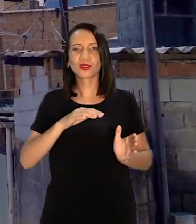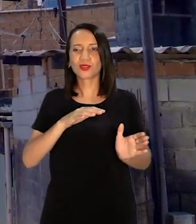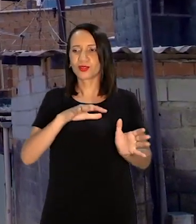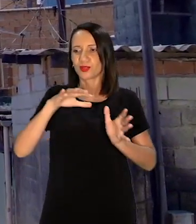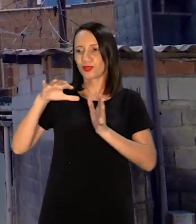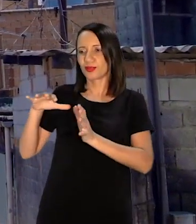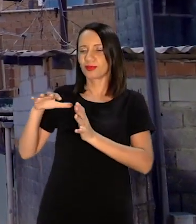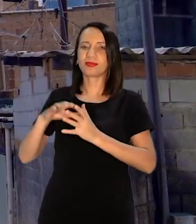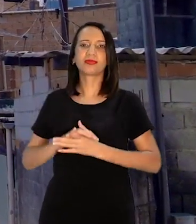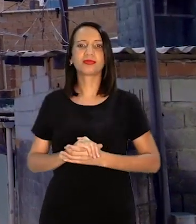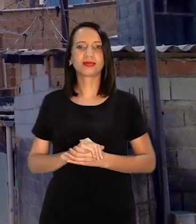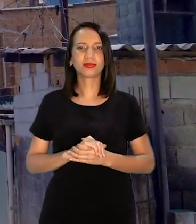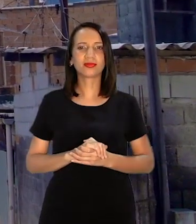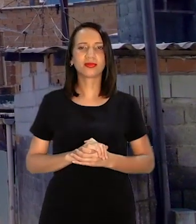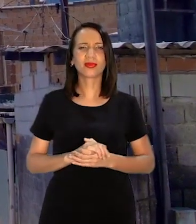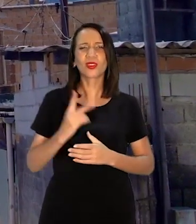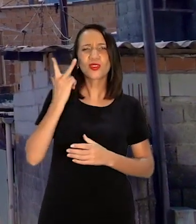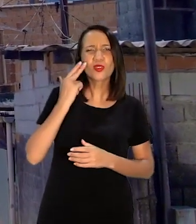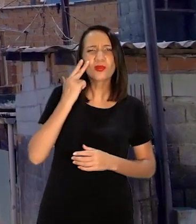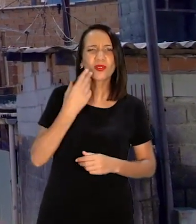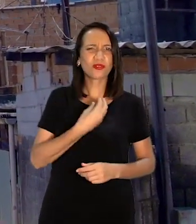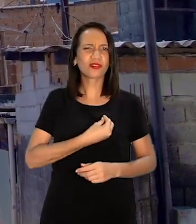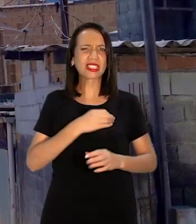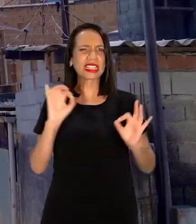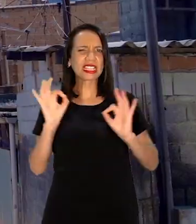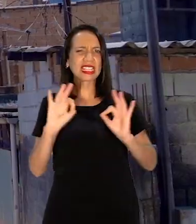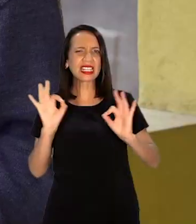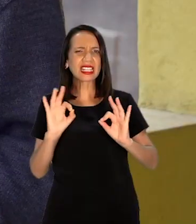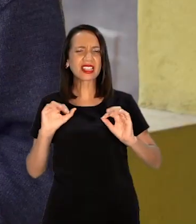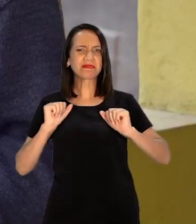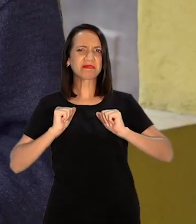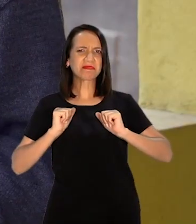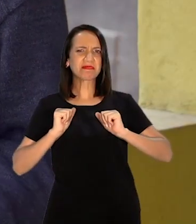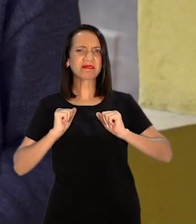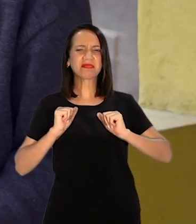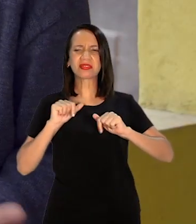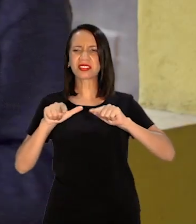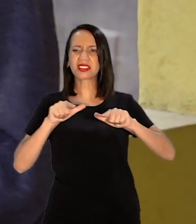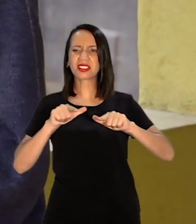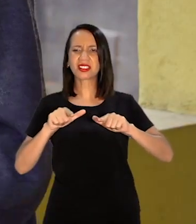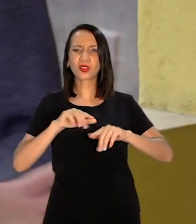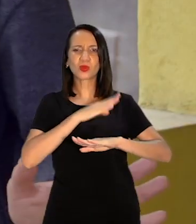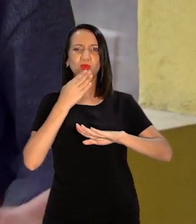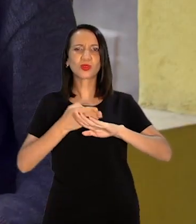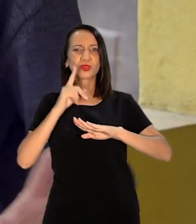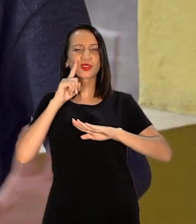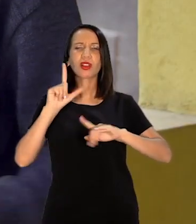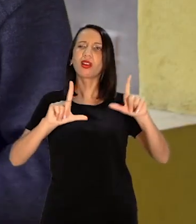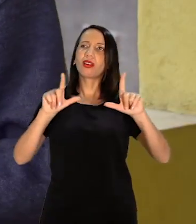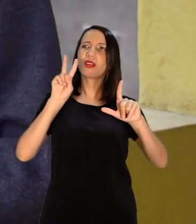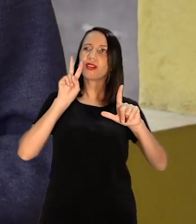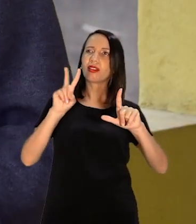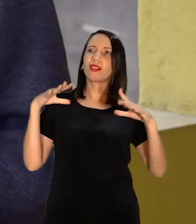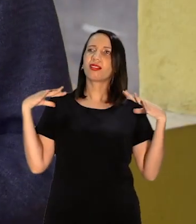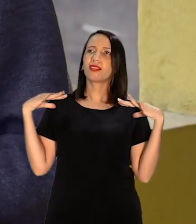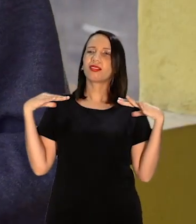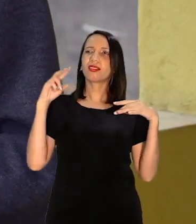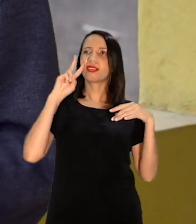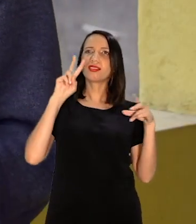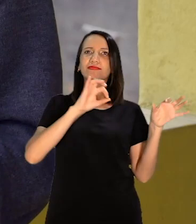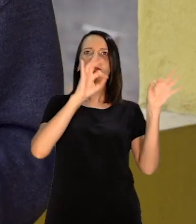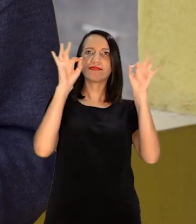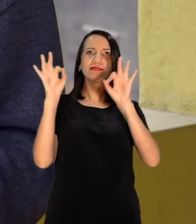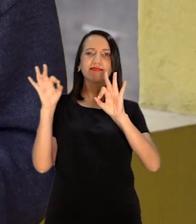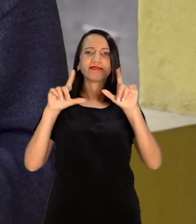é normal A pessoa Não fazer nada Da vida dela Além de trabalhar E passar um dia Na frente da televisão No dia da folga dela E não fazer